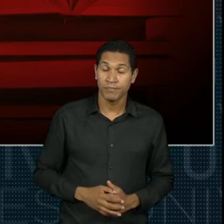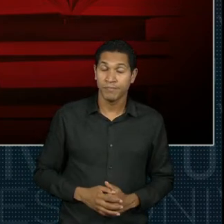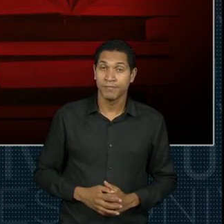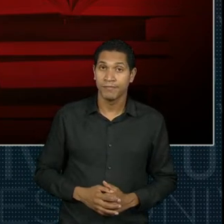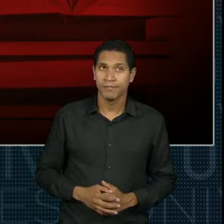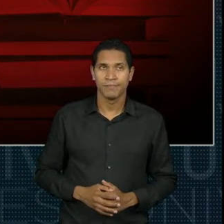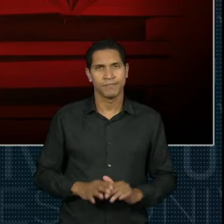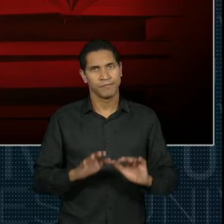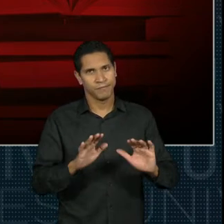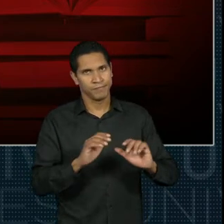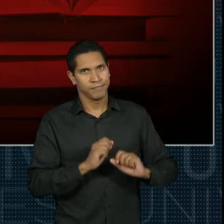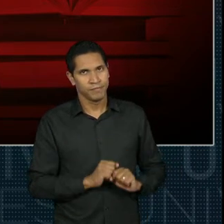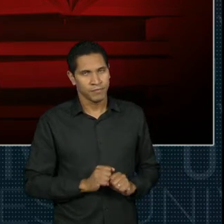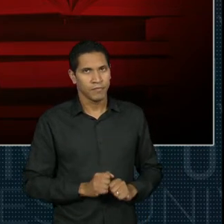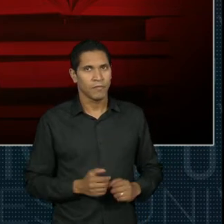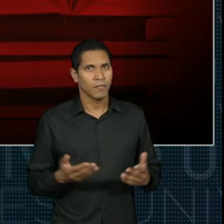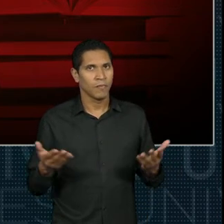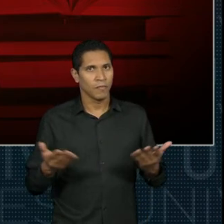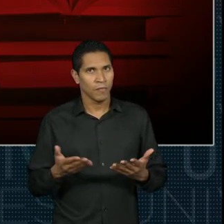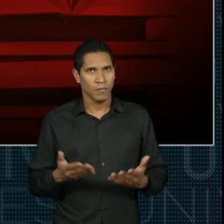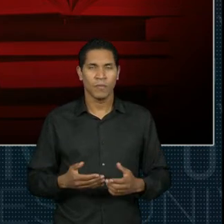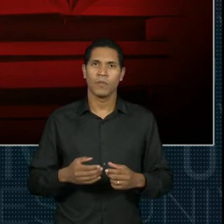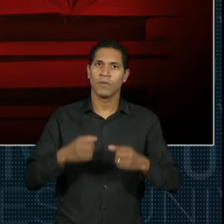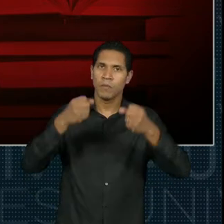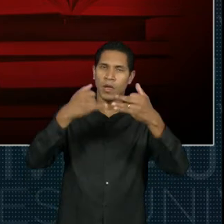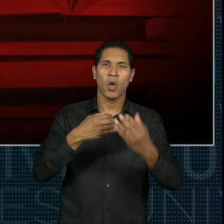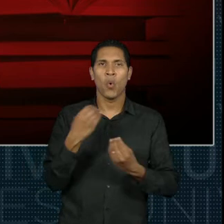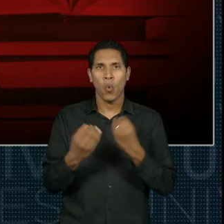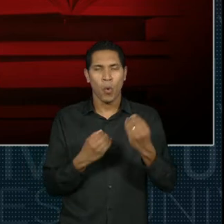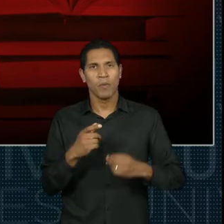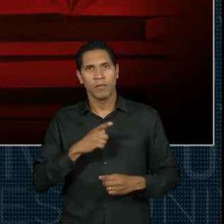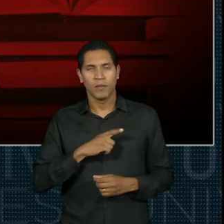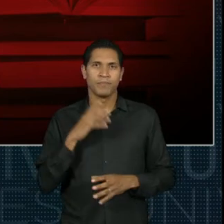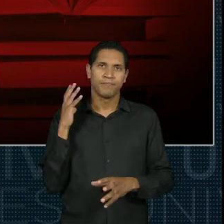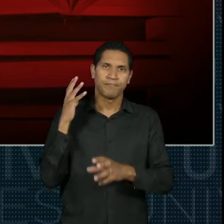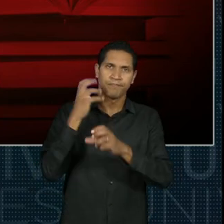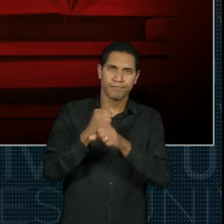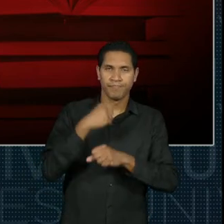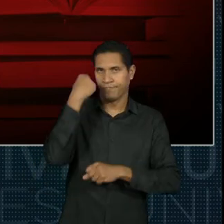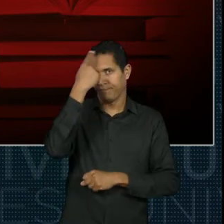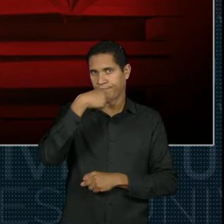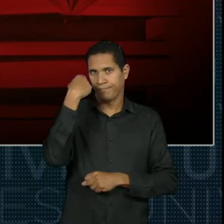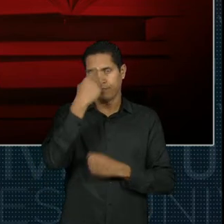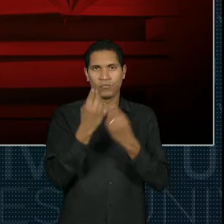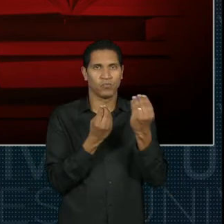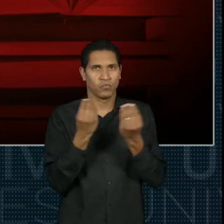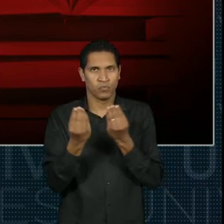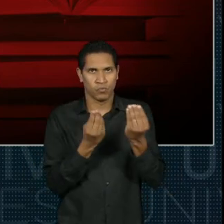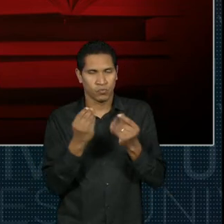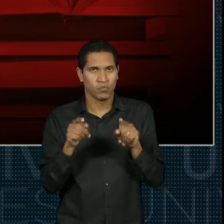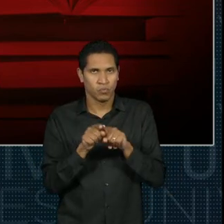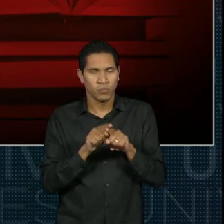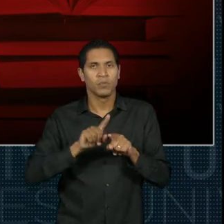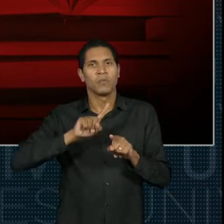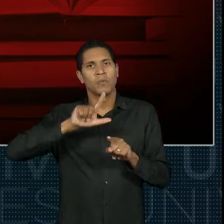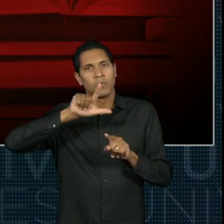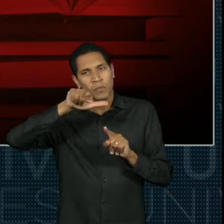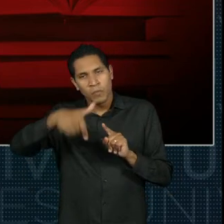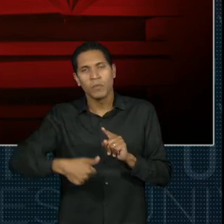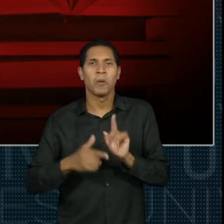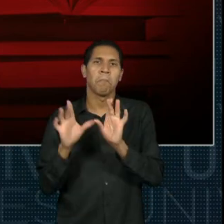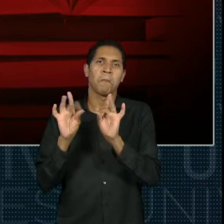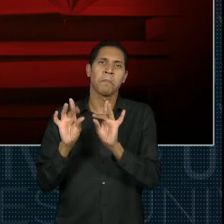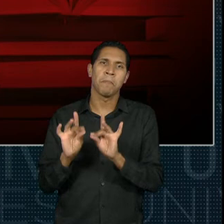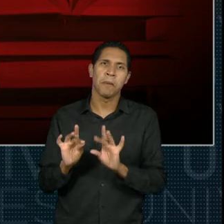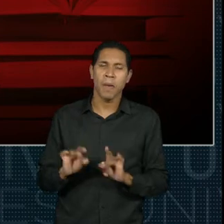Eu vou falar um pouco para vocês da carga horária, como que vai funcionar, e depois eu vou entrar com mais detalhe em cada